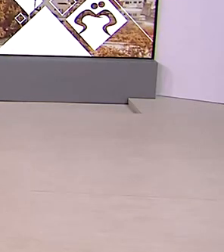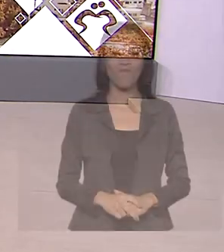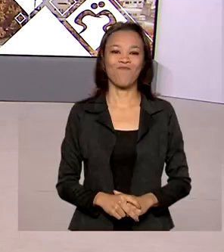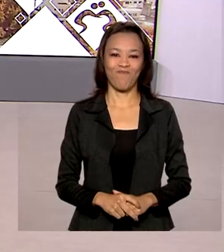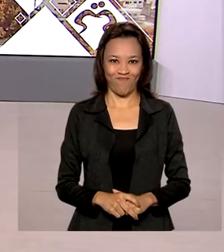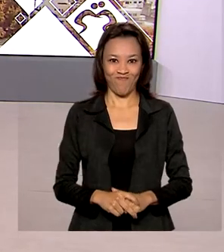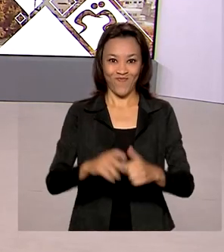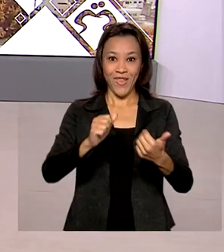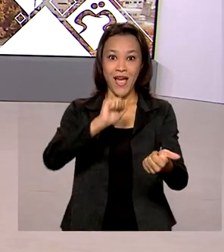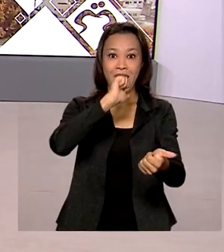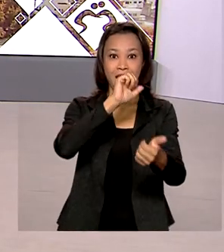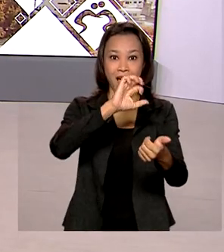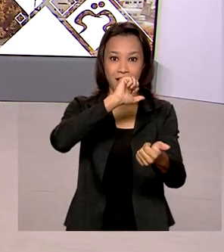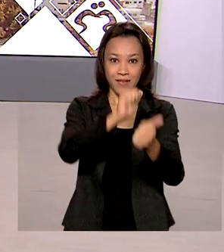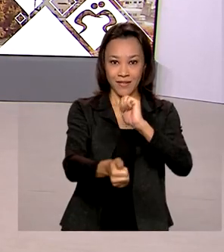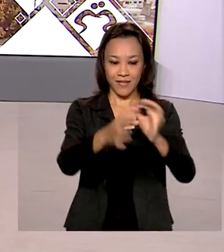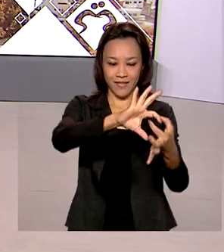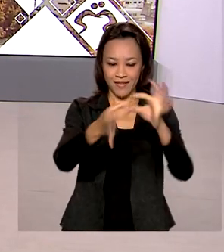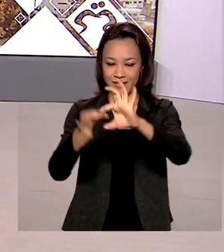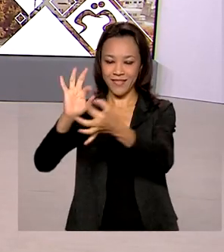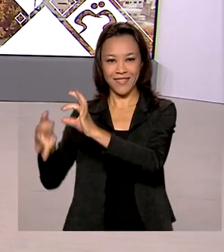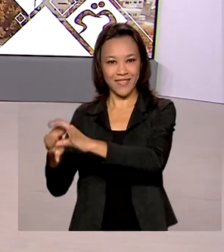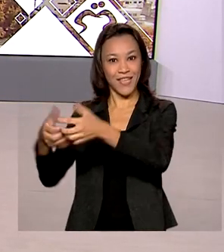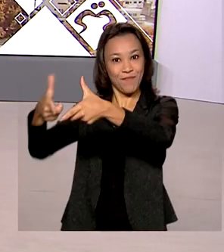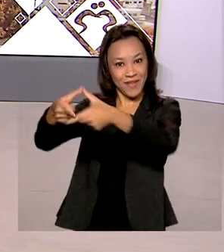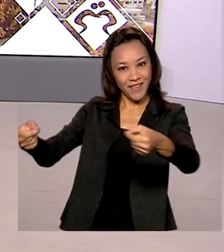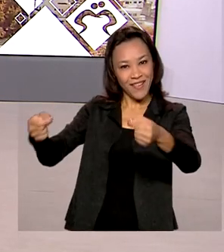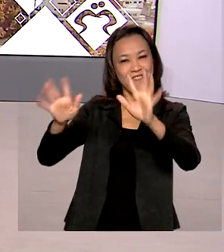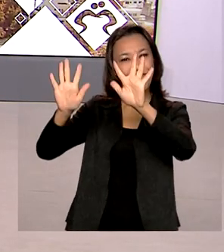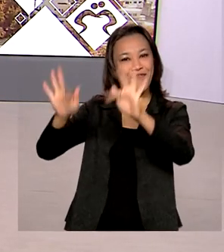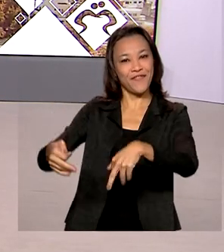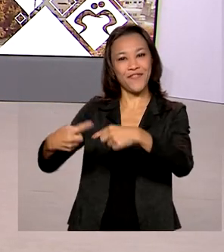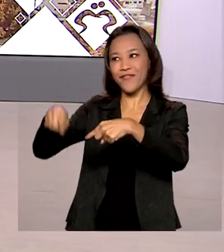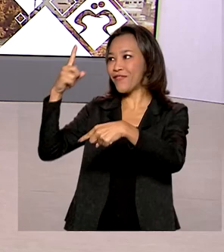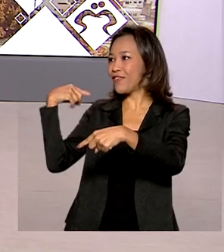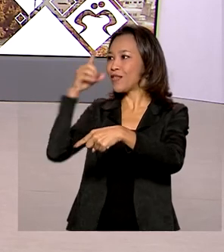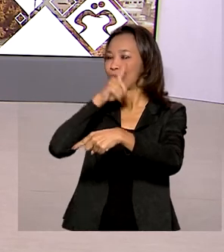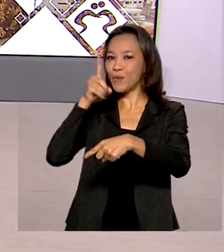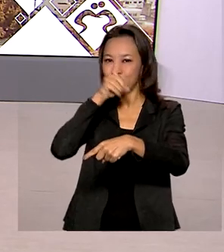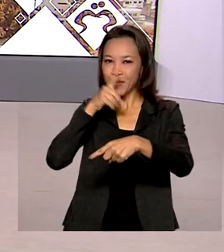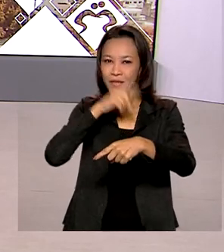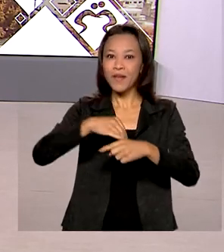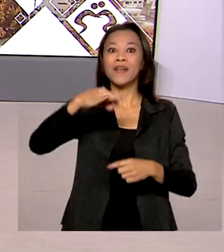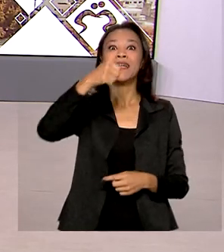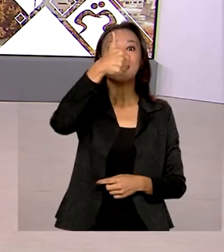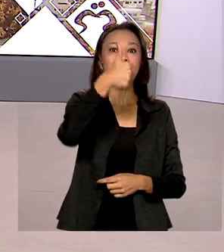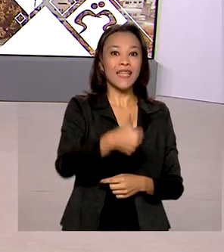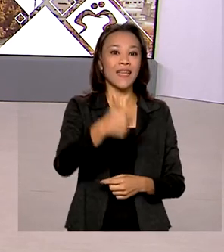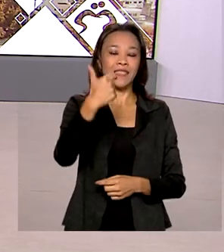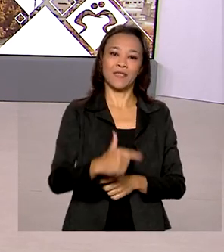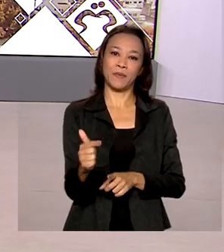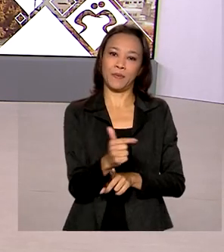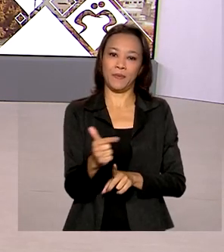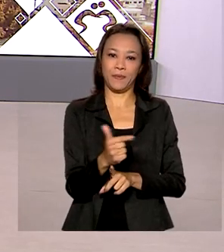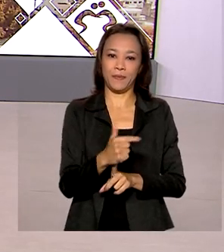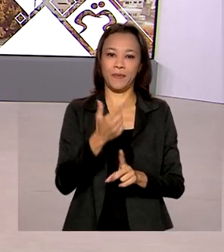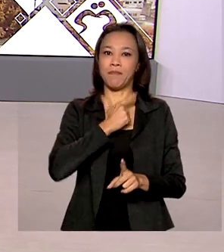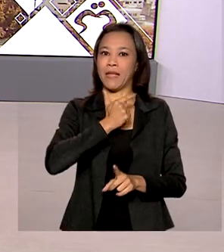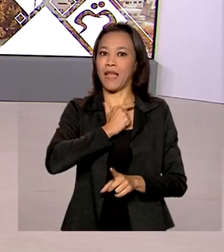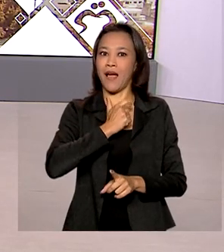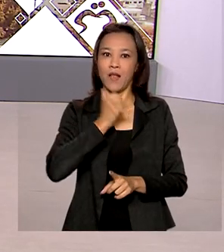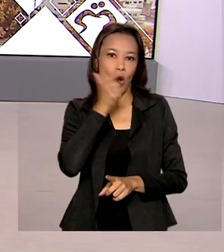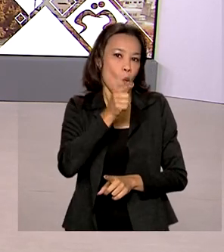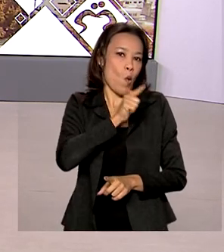As Olimpíadas de Tóquio terminaram neste domingo e o Brasil ficou em 12º lugar no ranking de medalhas. Foram